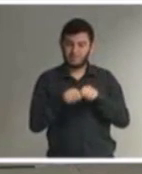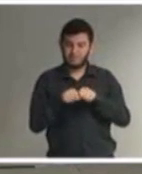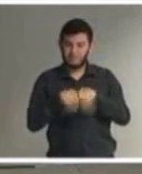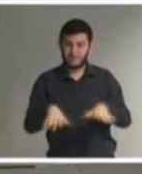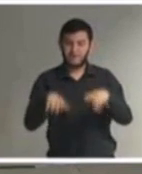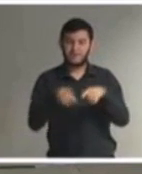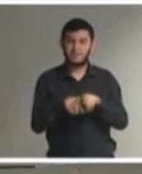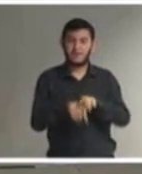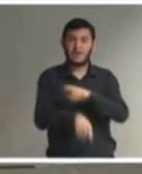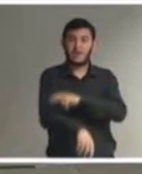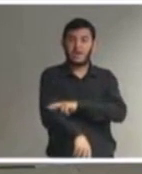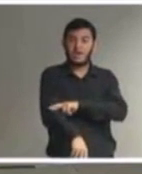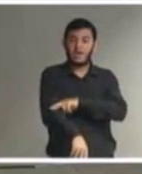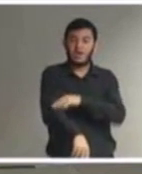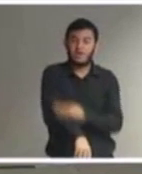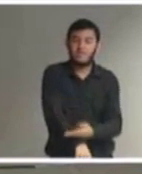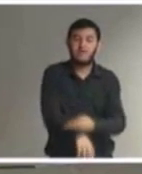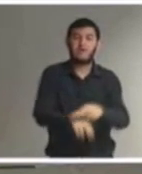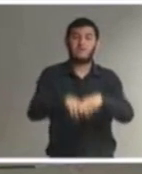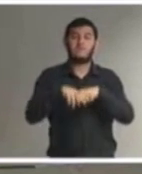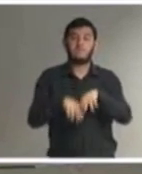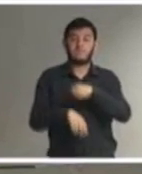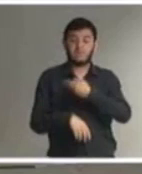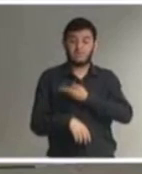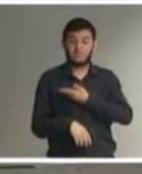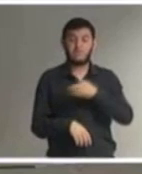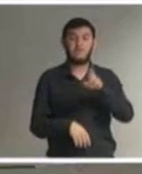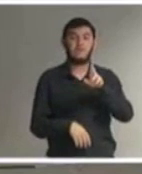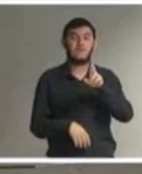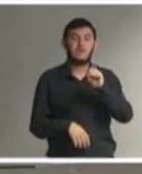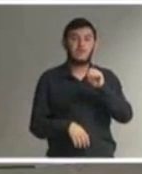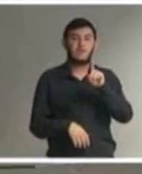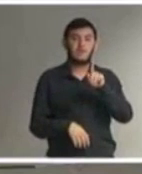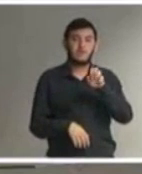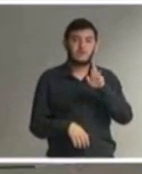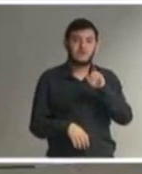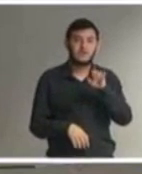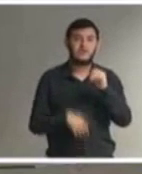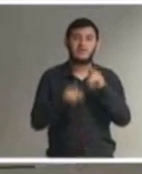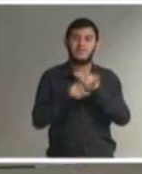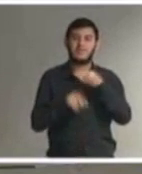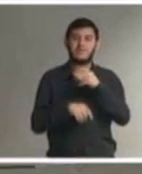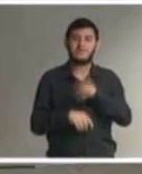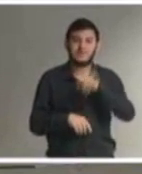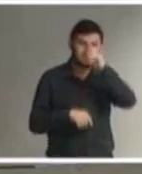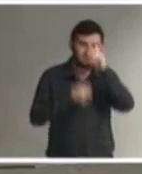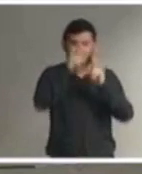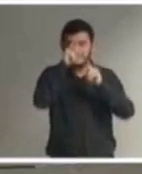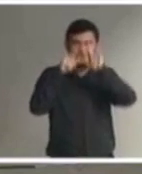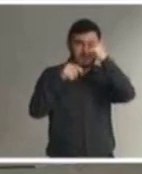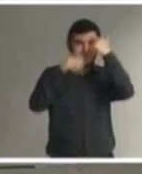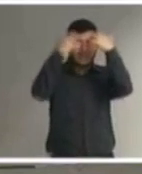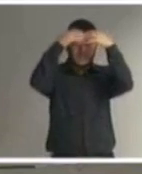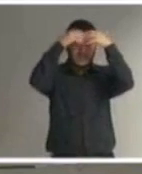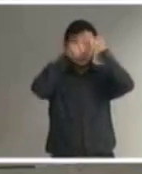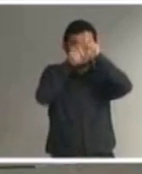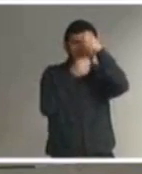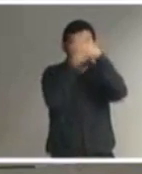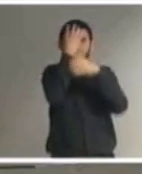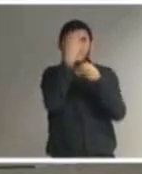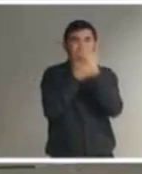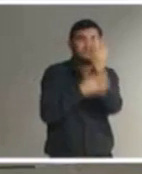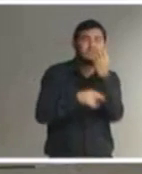colega Rogério então nós temos formas criativas sim e eu trago também uma outra ferramenta que o Conselho Nacional